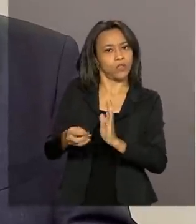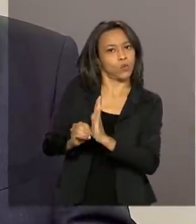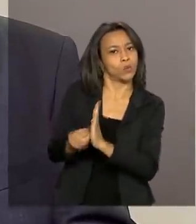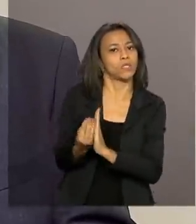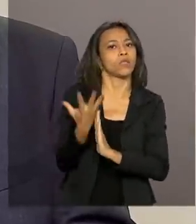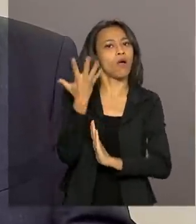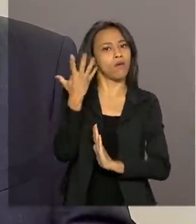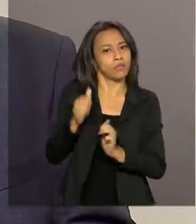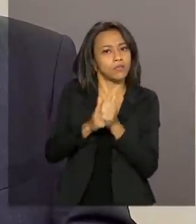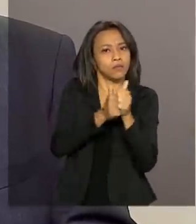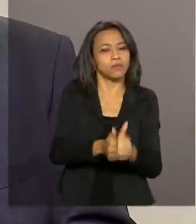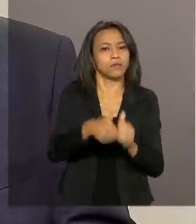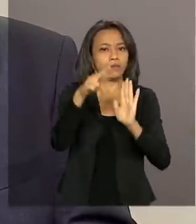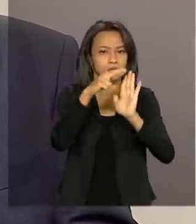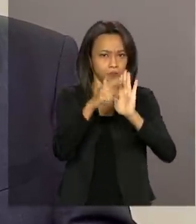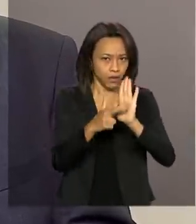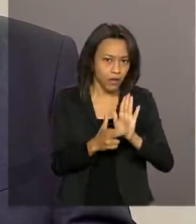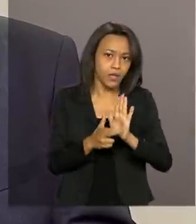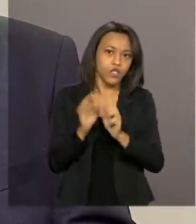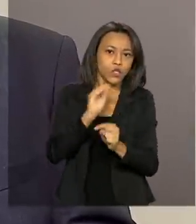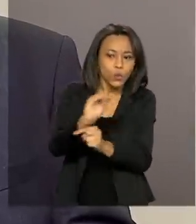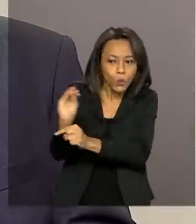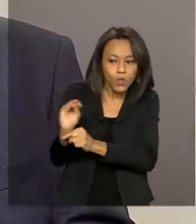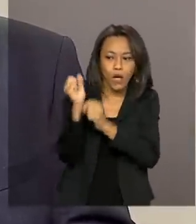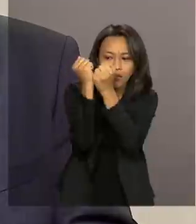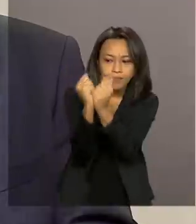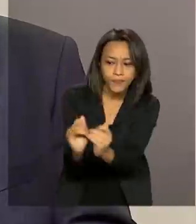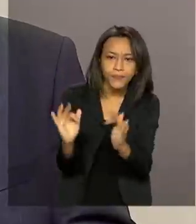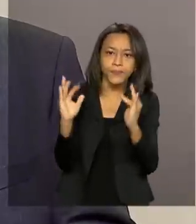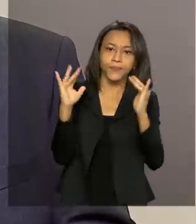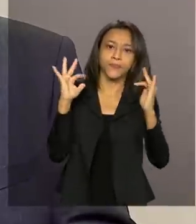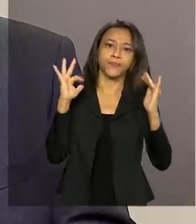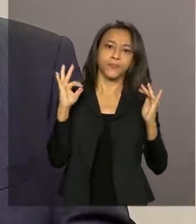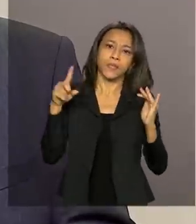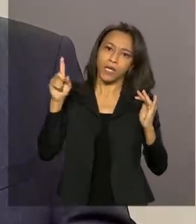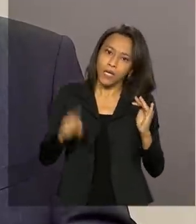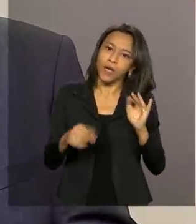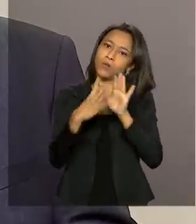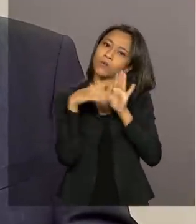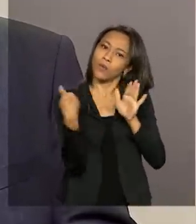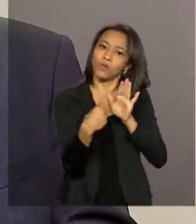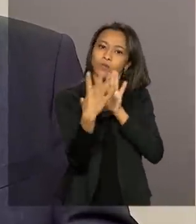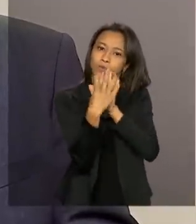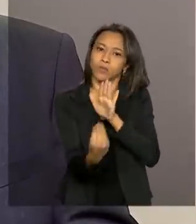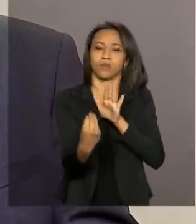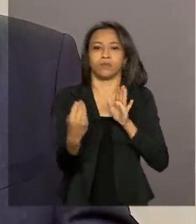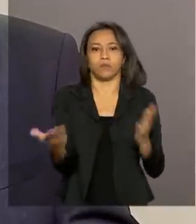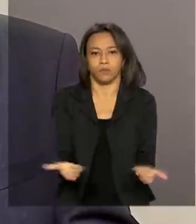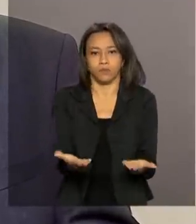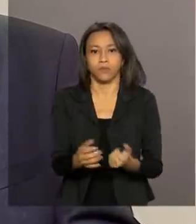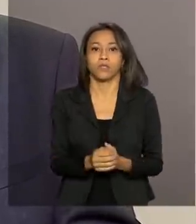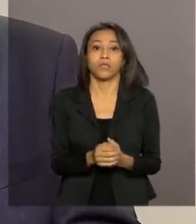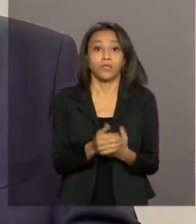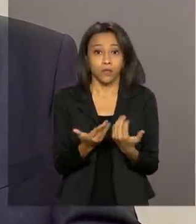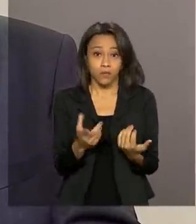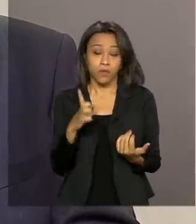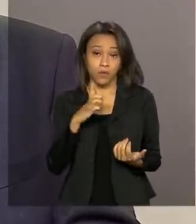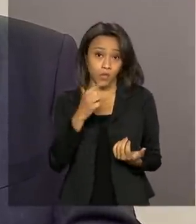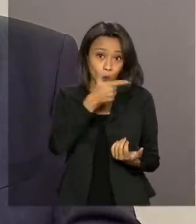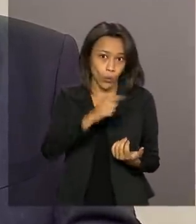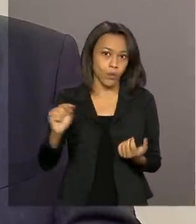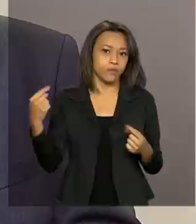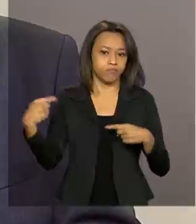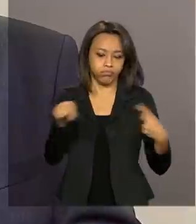Dentro dos parâmetros de preservação do meio ambiente que caracterizam o nosso século. Aí, existe outra